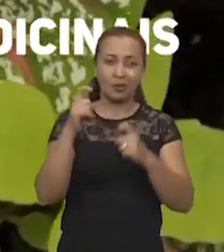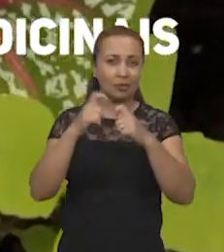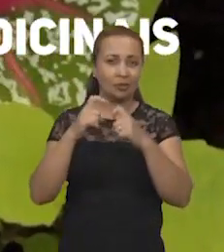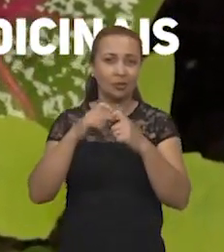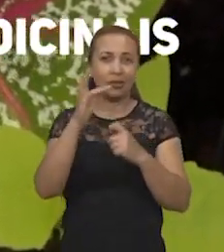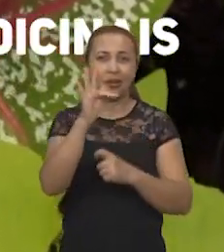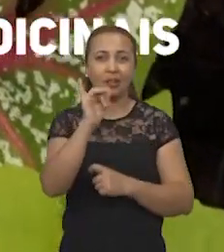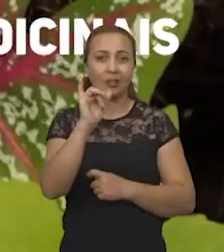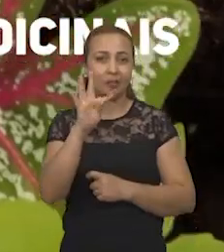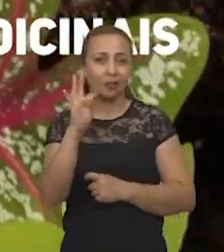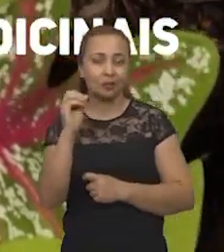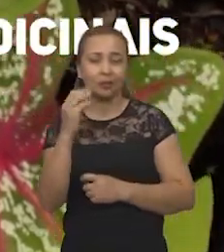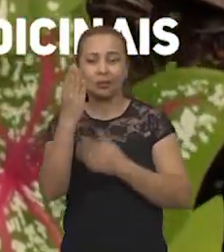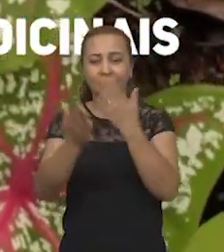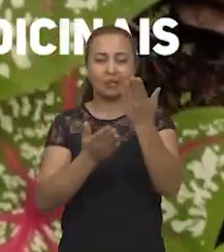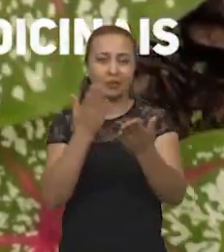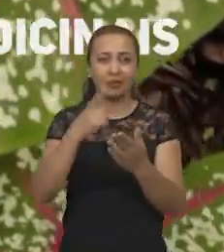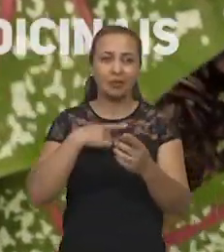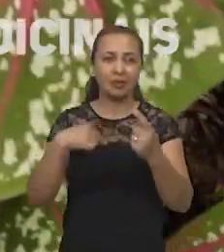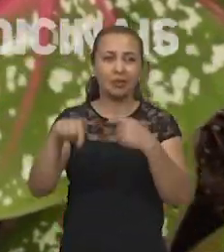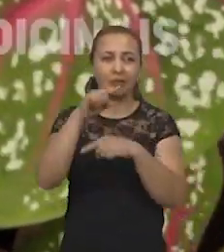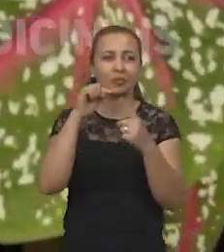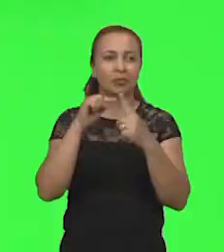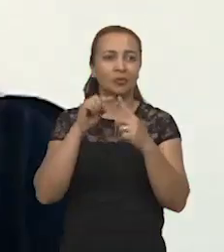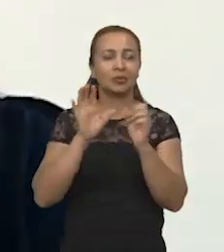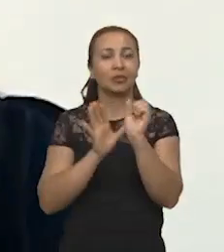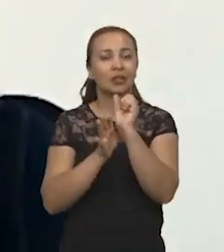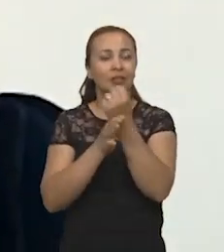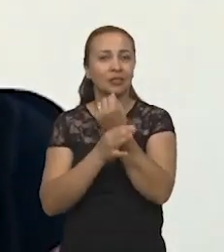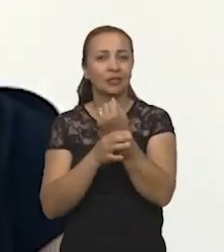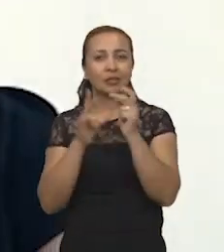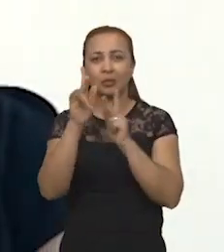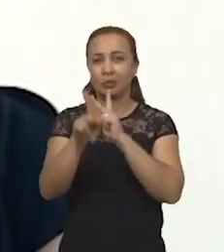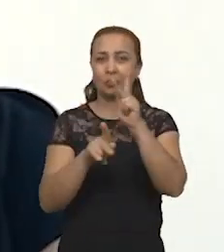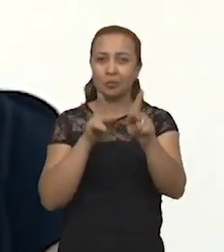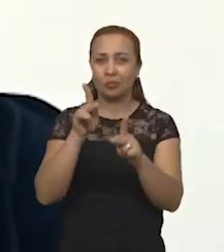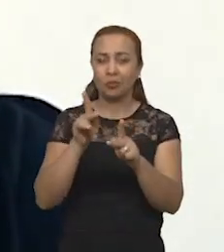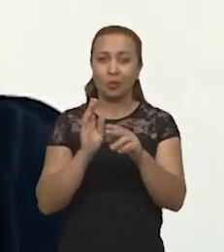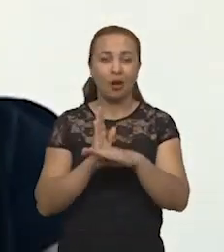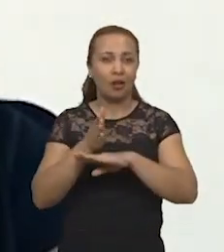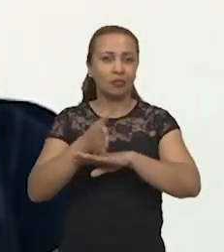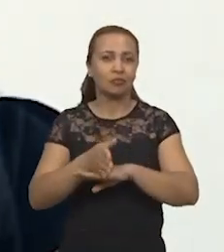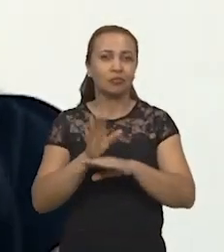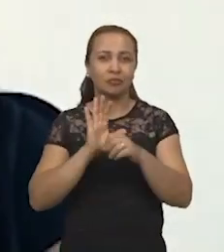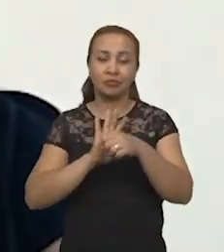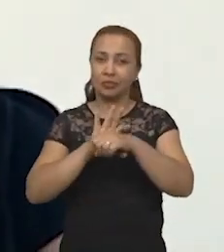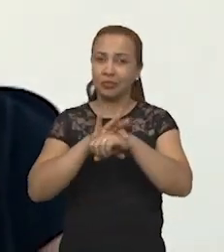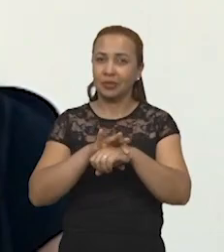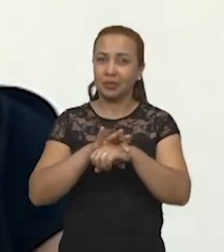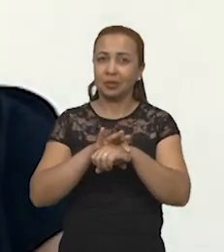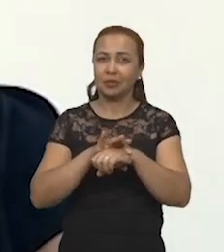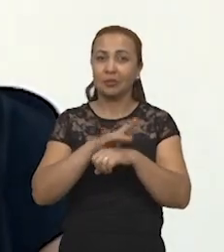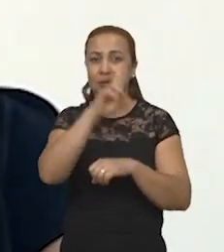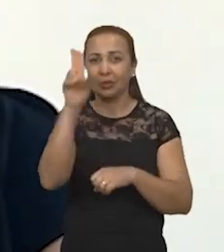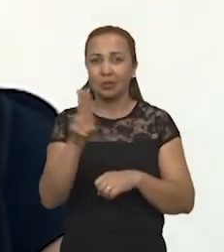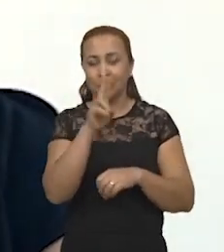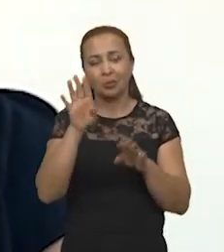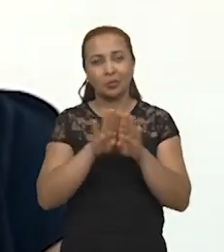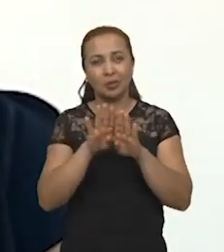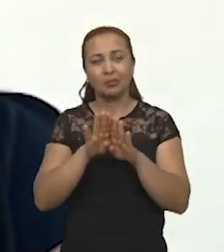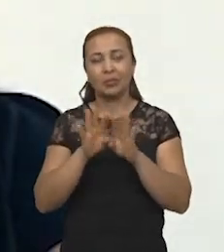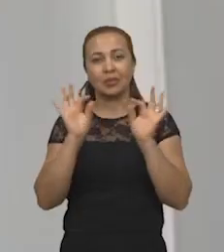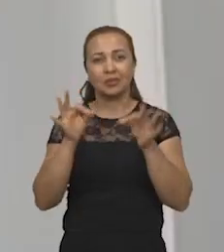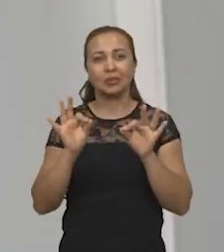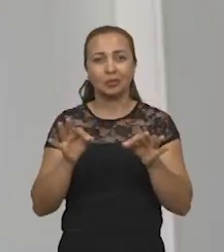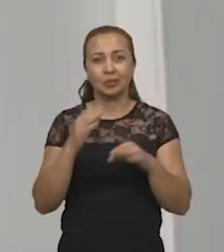Fitoterapia, que tem como objetivo garantir à população o acesso seguro e o uso racional das plantas